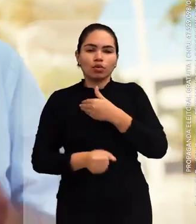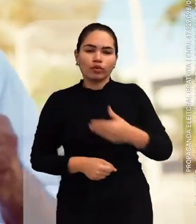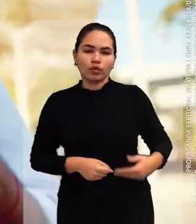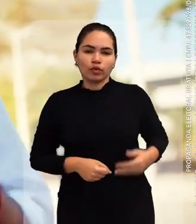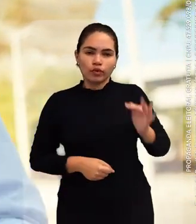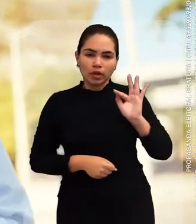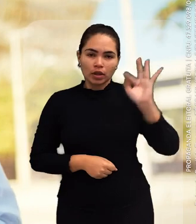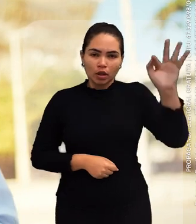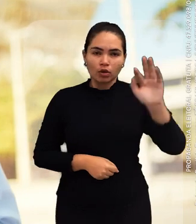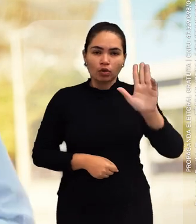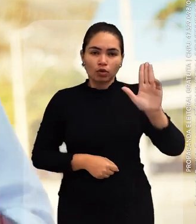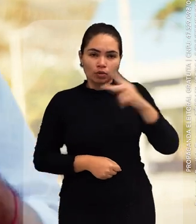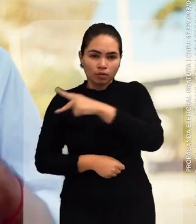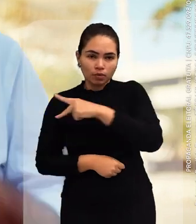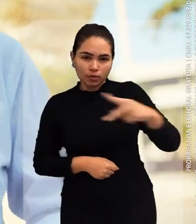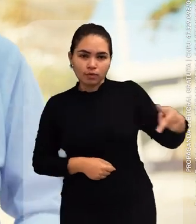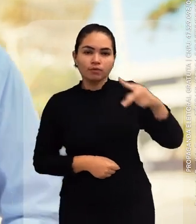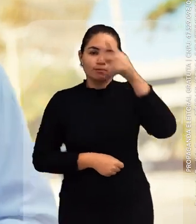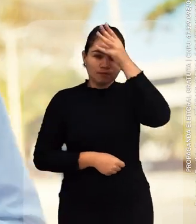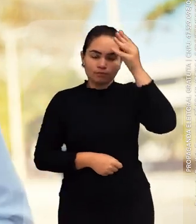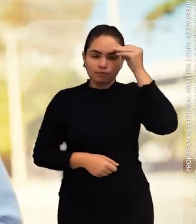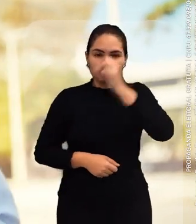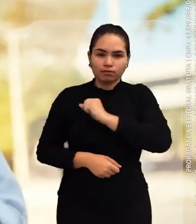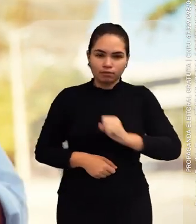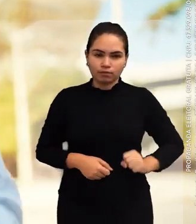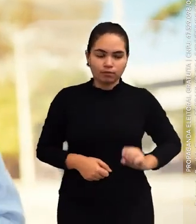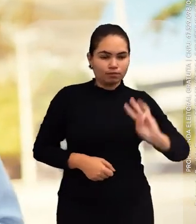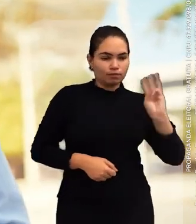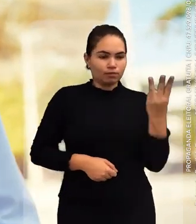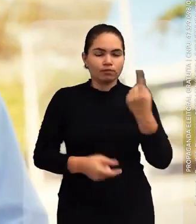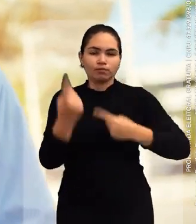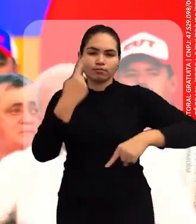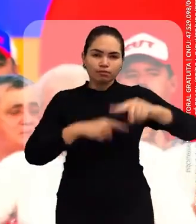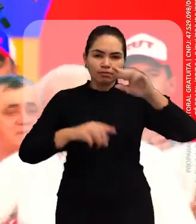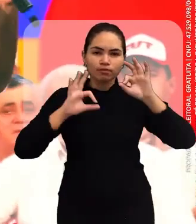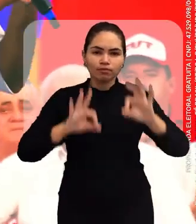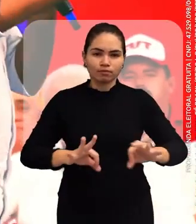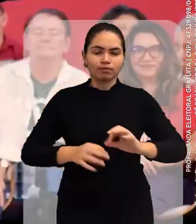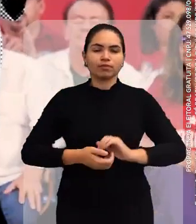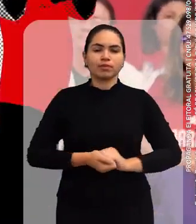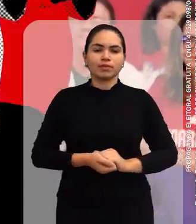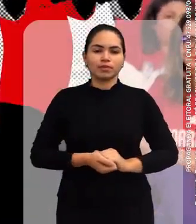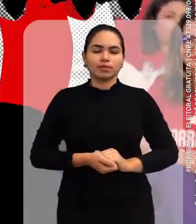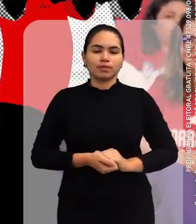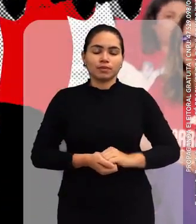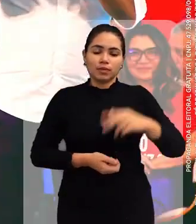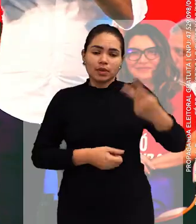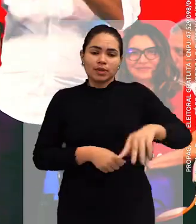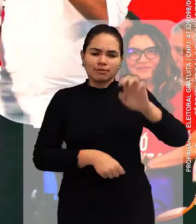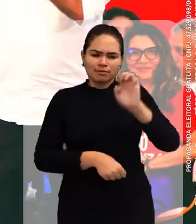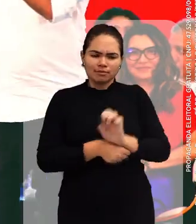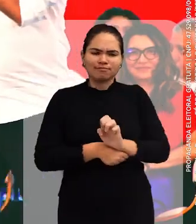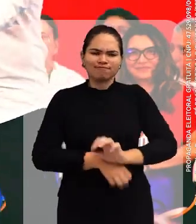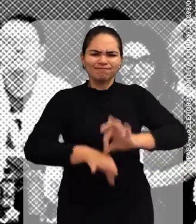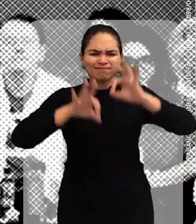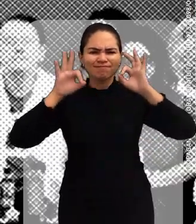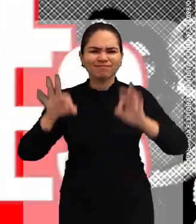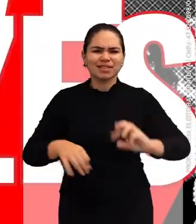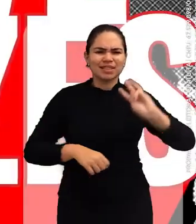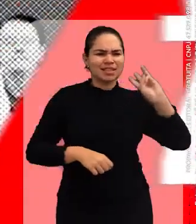federal, com Lula presidente e do Camilo senador. Vamos avançar. Esse Ceará será